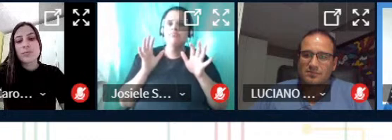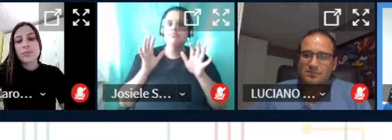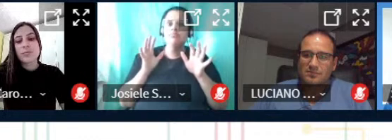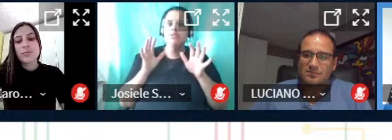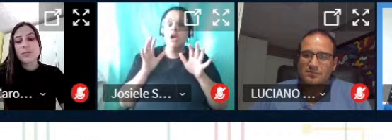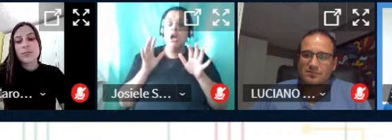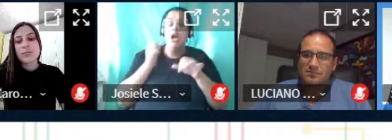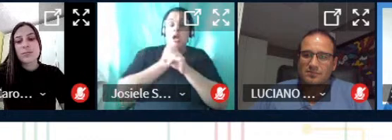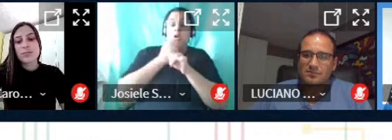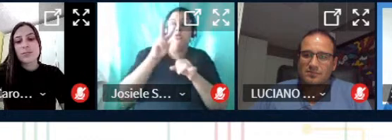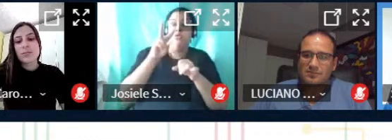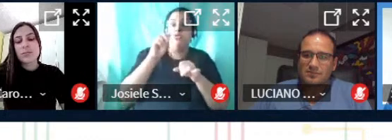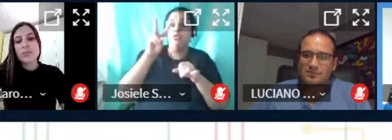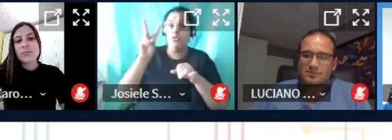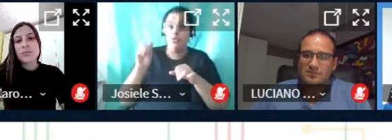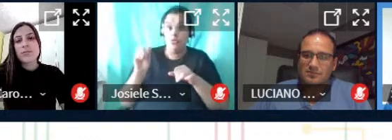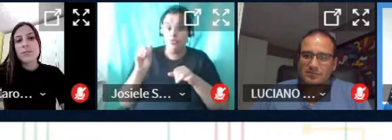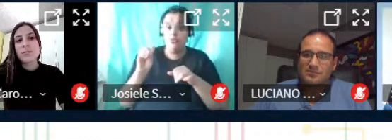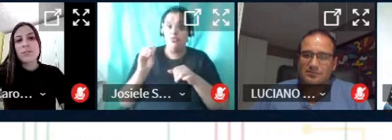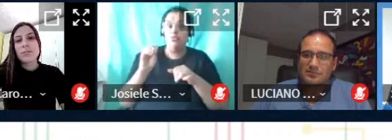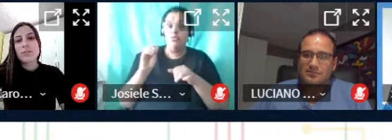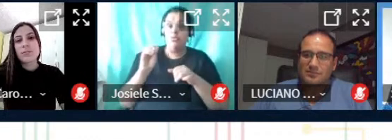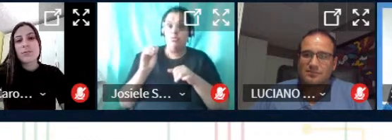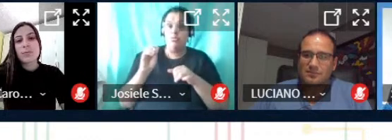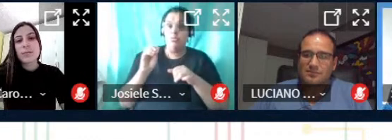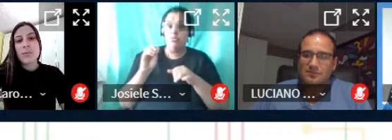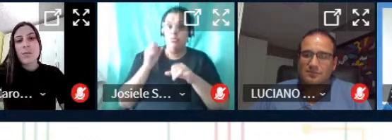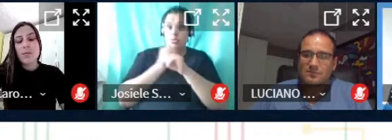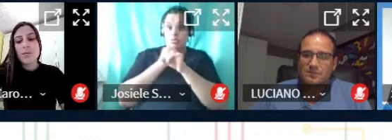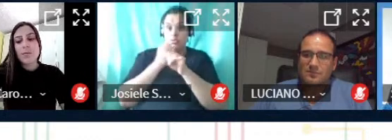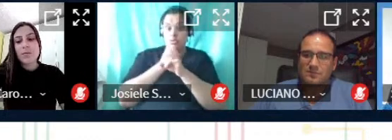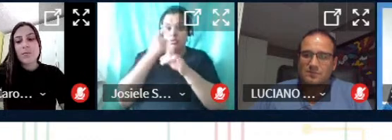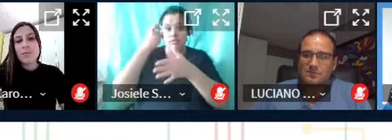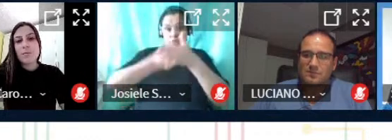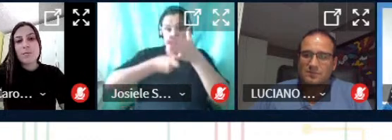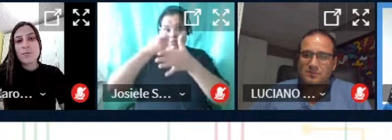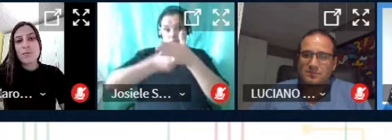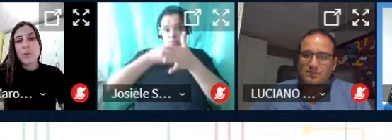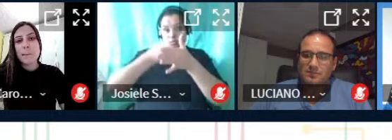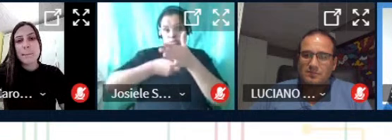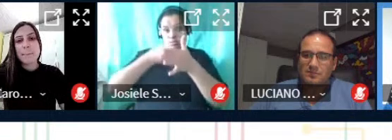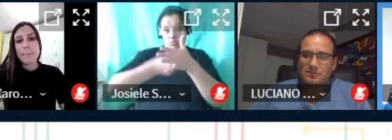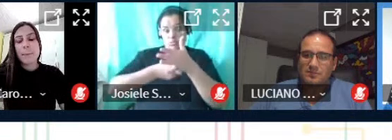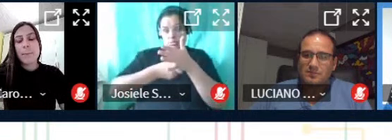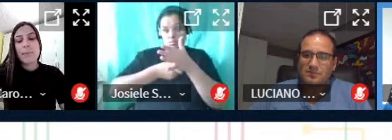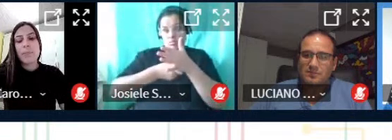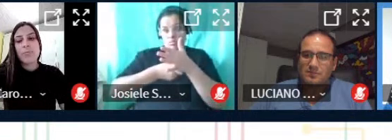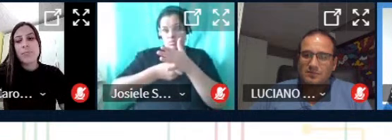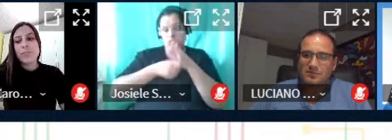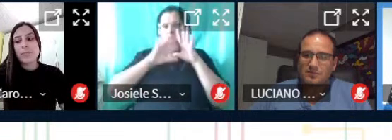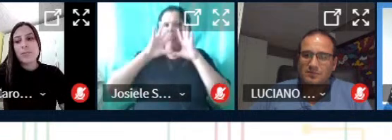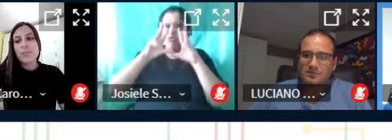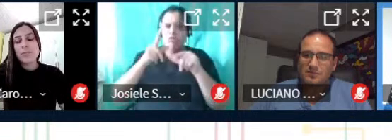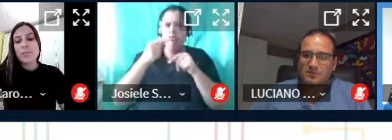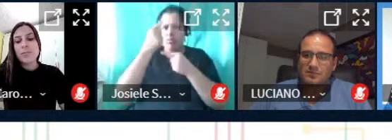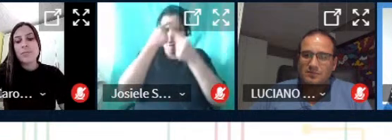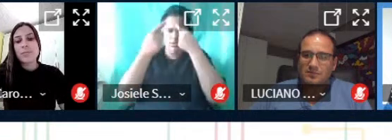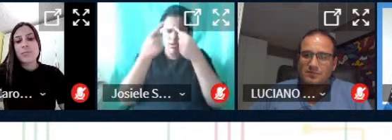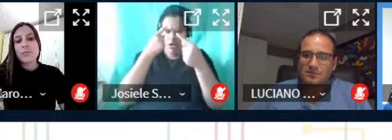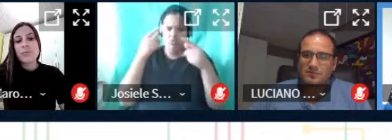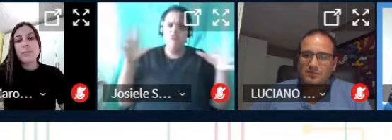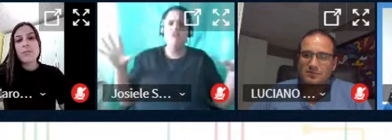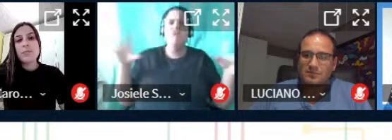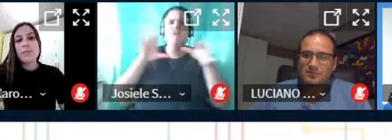2020 no a gente tentar todas essas iniciativas que estão somando